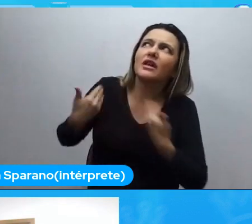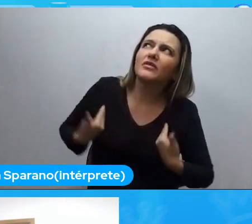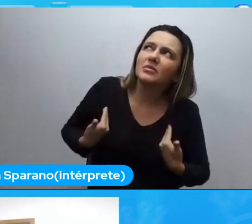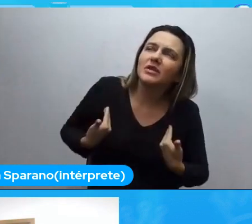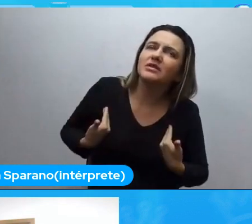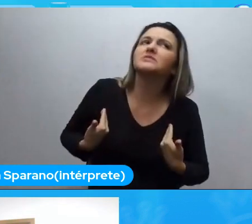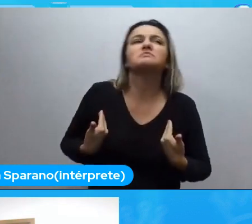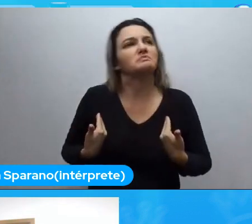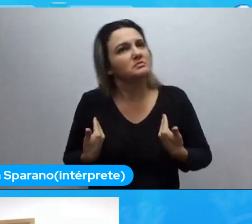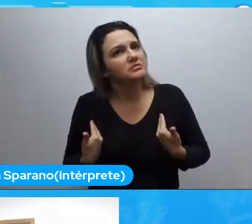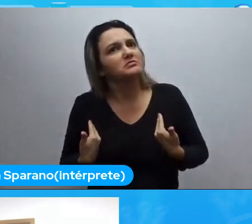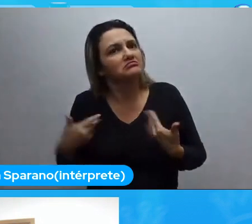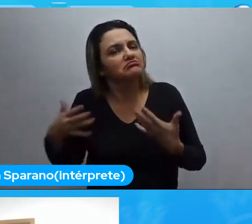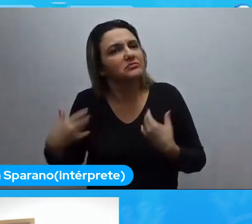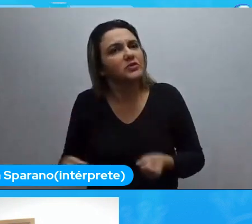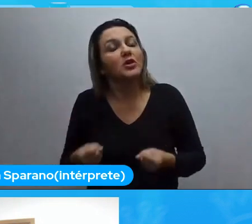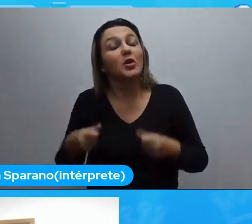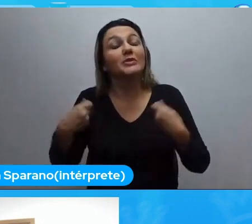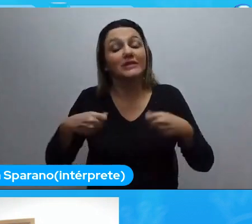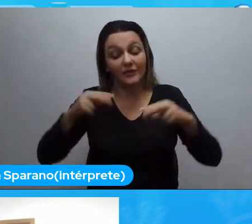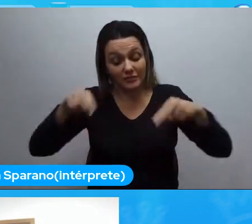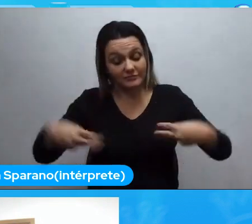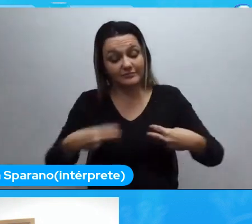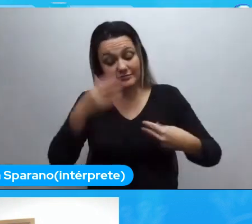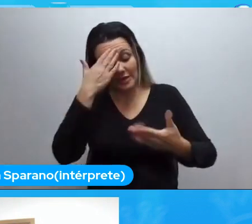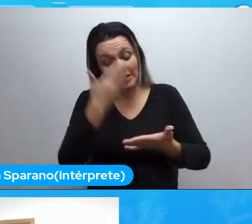precisei acreditar em mim a partir de...